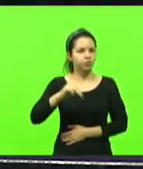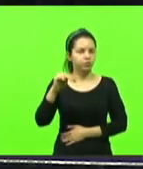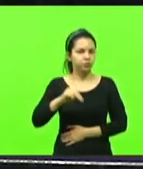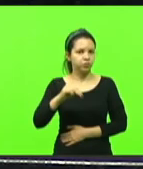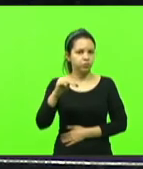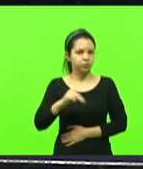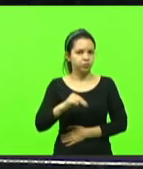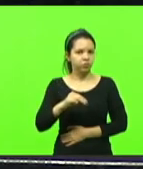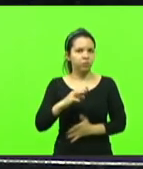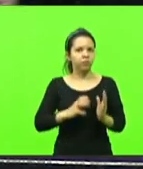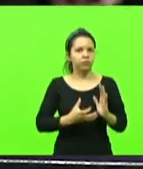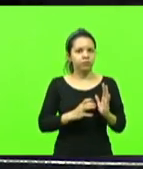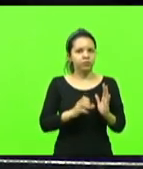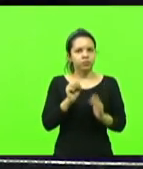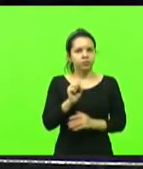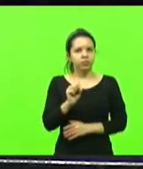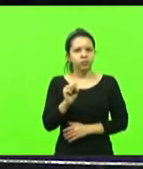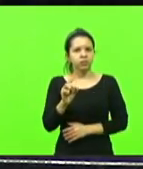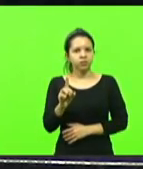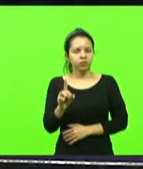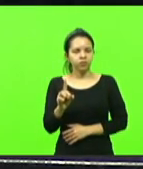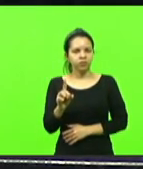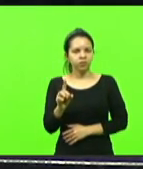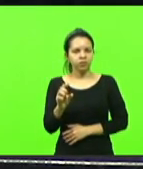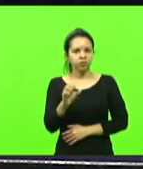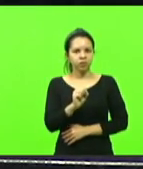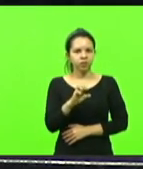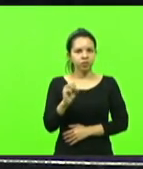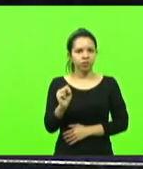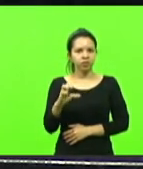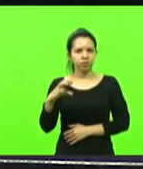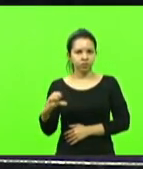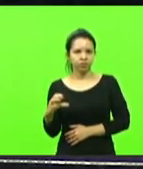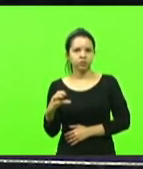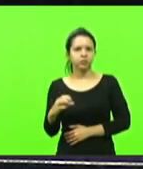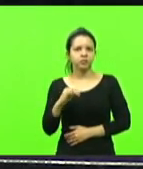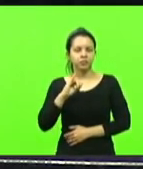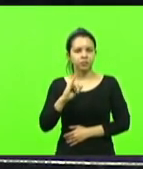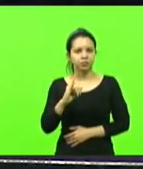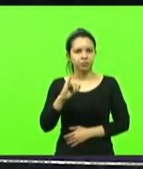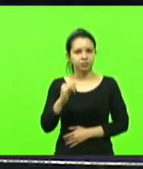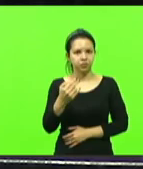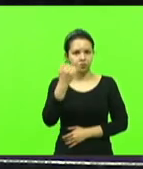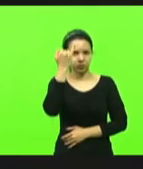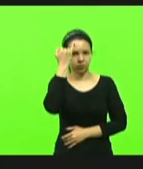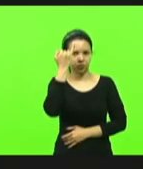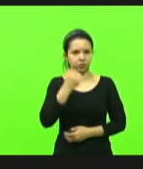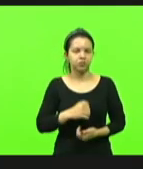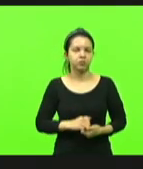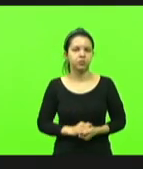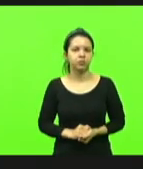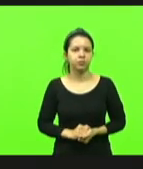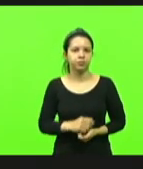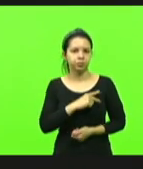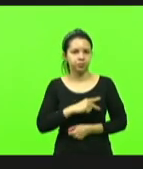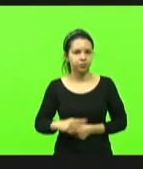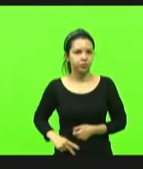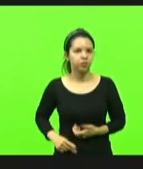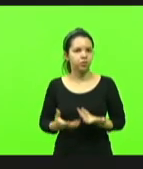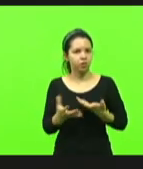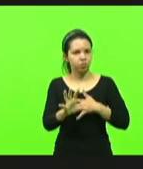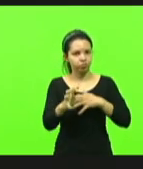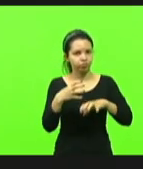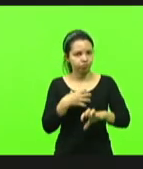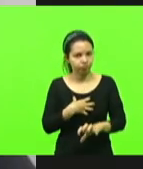pelo bloco PSD, PSC. Com a palavra, deputado Jair Mioto. senhor presidente, quero me solidarizar aqui